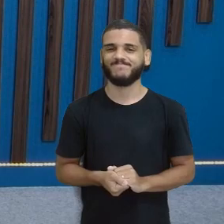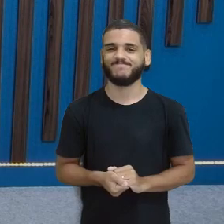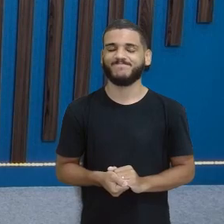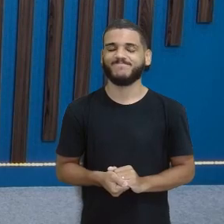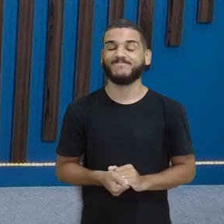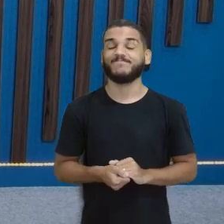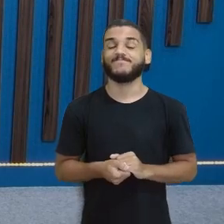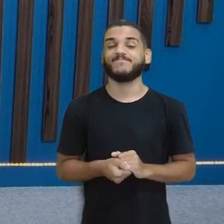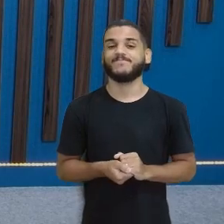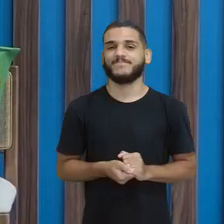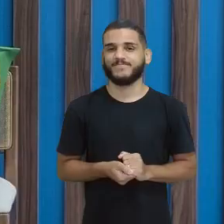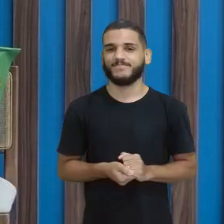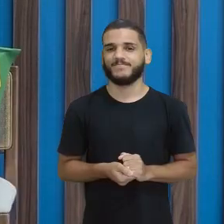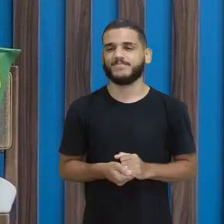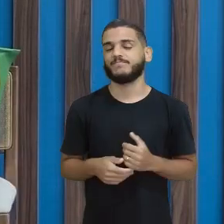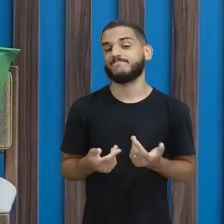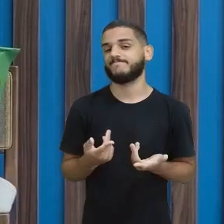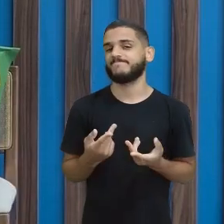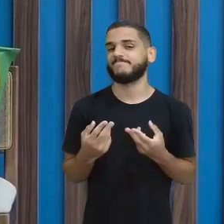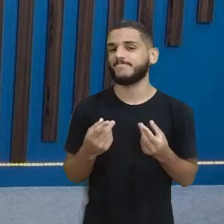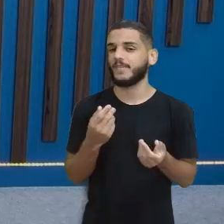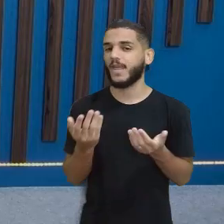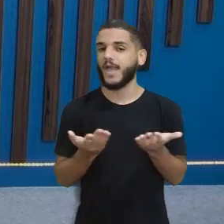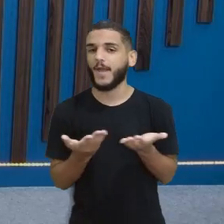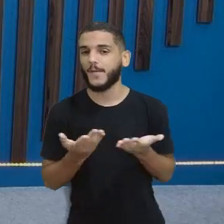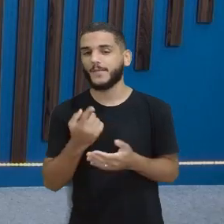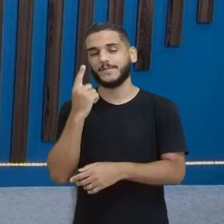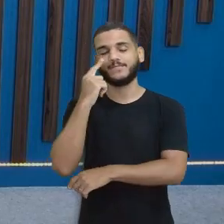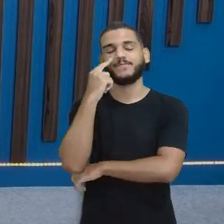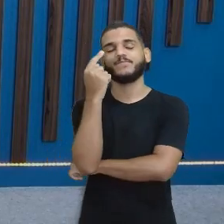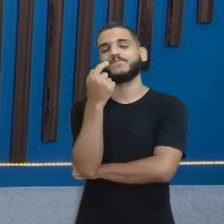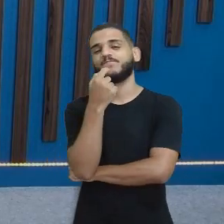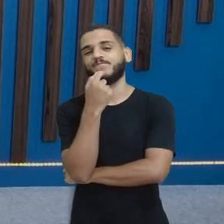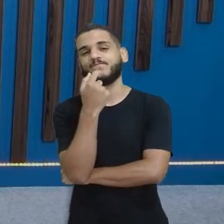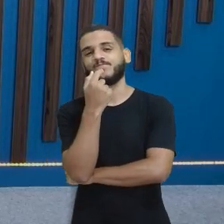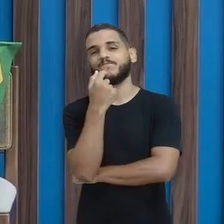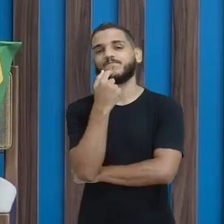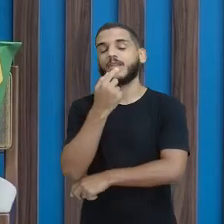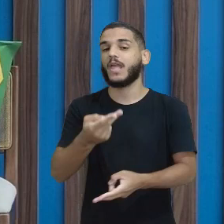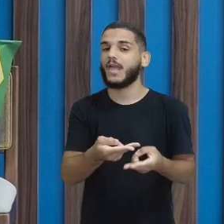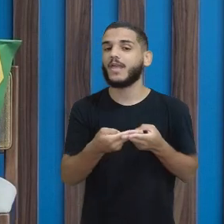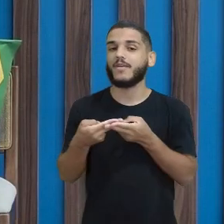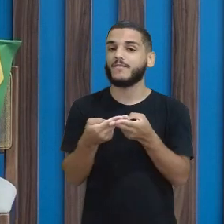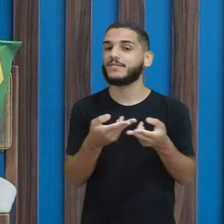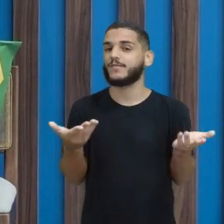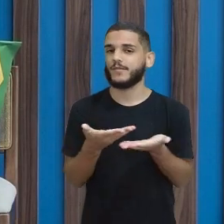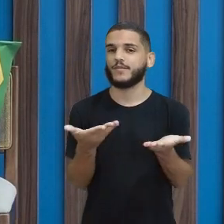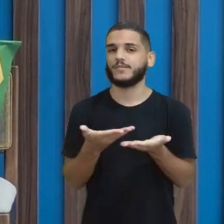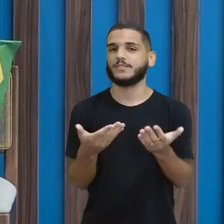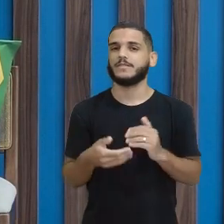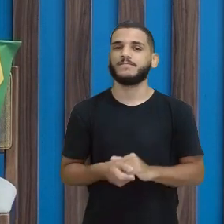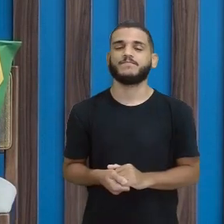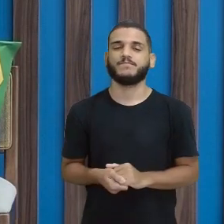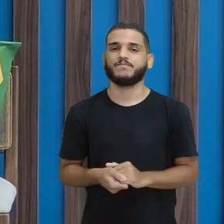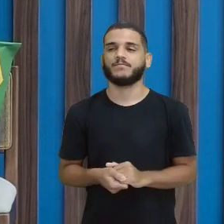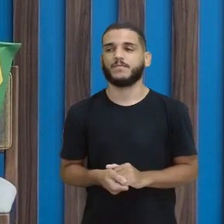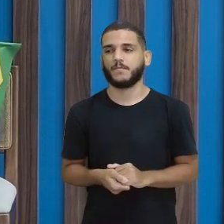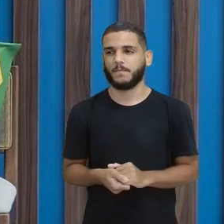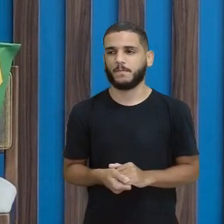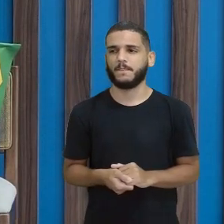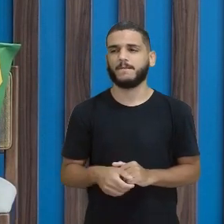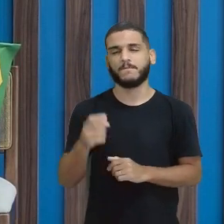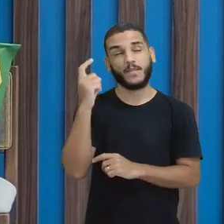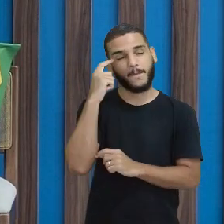Para ver se eu consigo aqui Deixa eu ver Vai pensando enquanto isso Eu faço a revisão do dia aqui Está certo? Está certo Olha aí Revisão